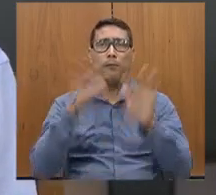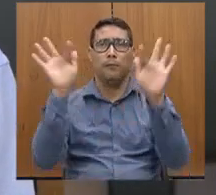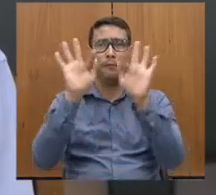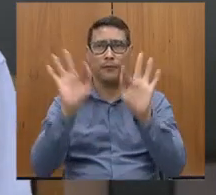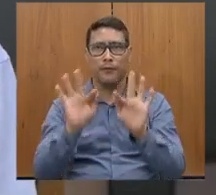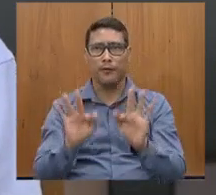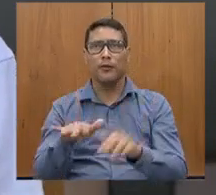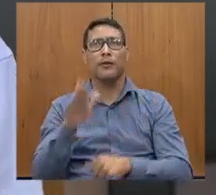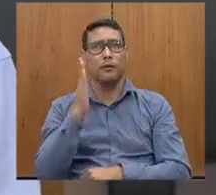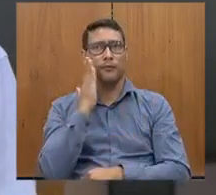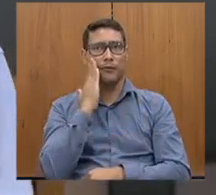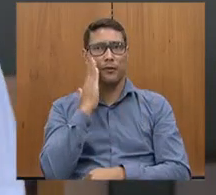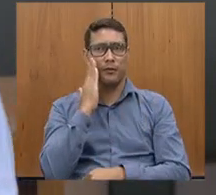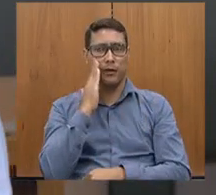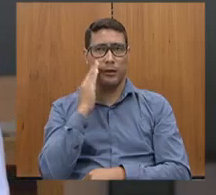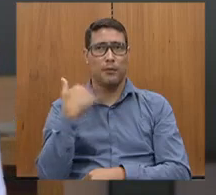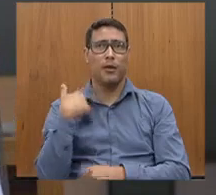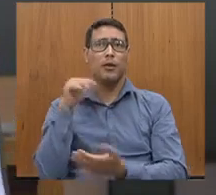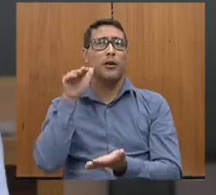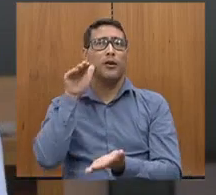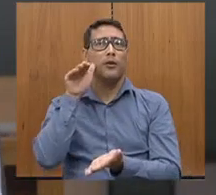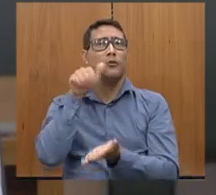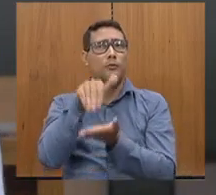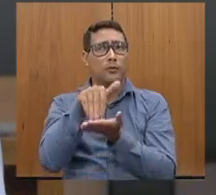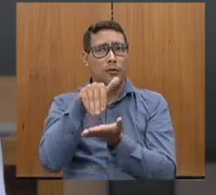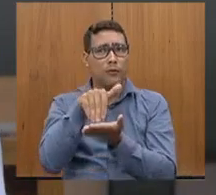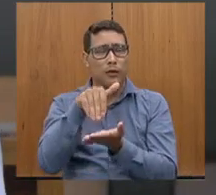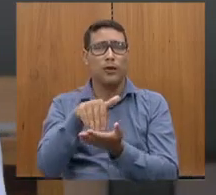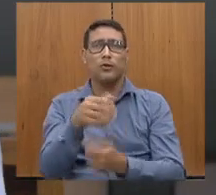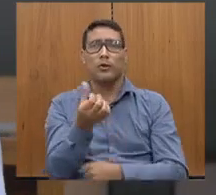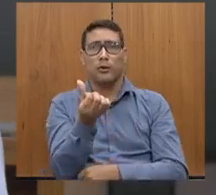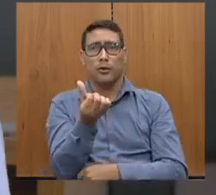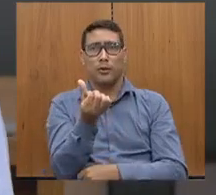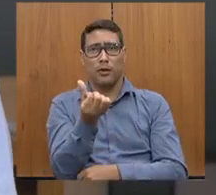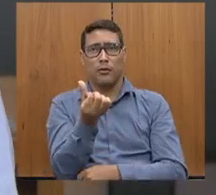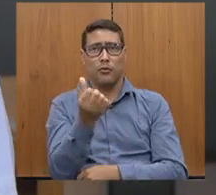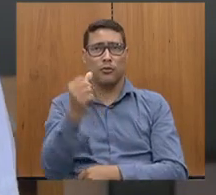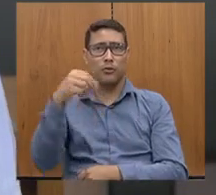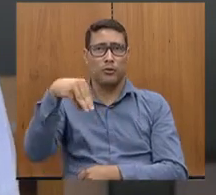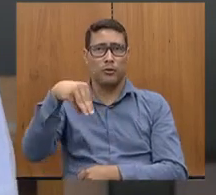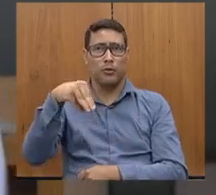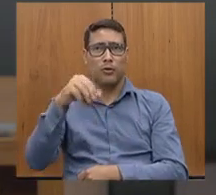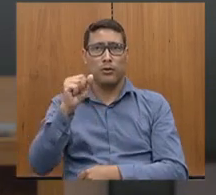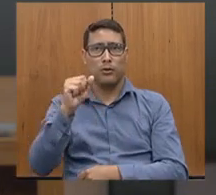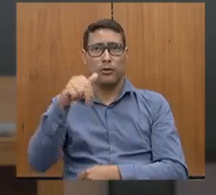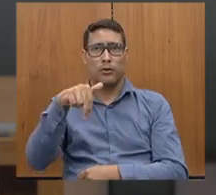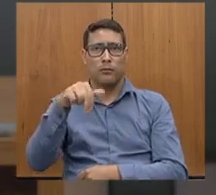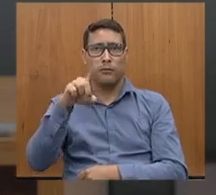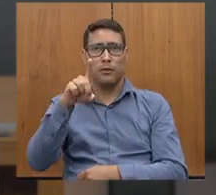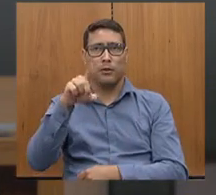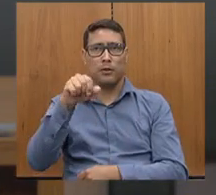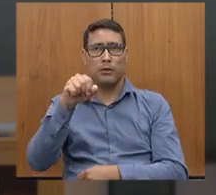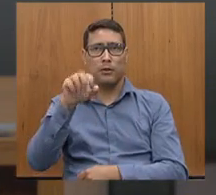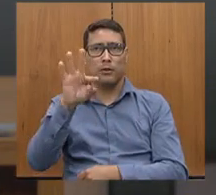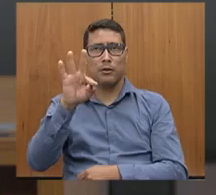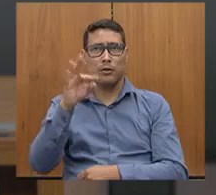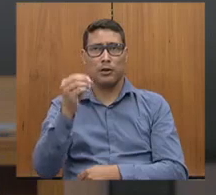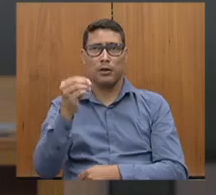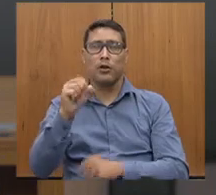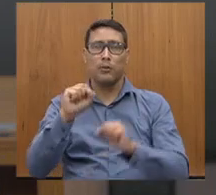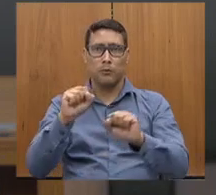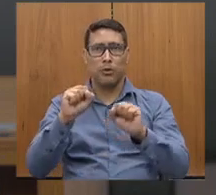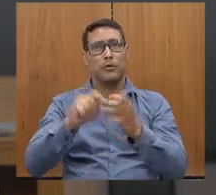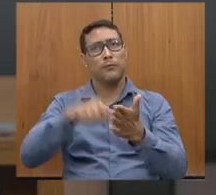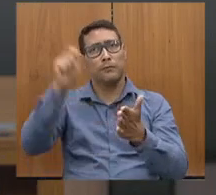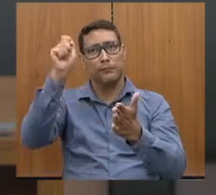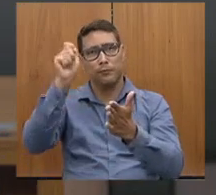saber que, no final desse seu sexto mandato, a gente até, pelo menos, pode assinar o contrato da